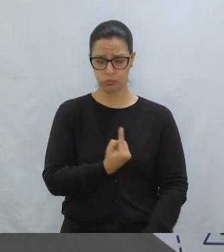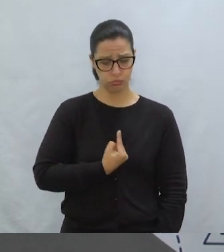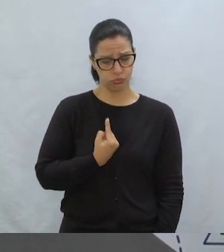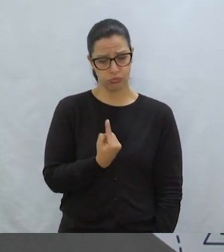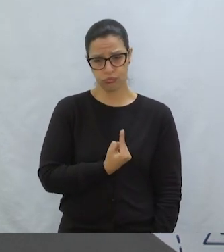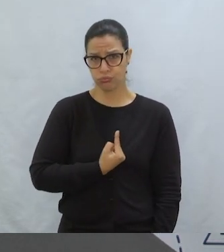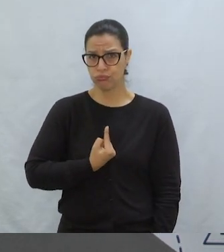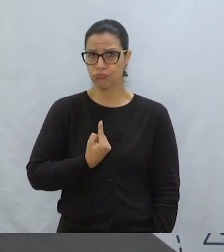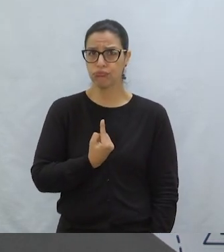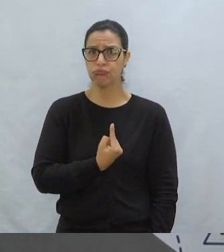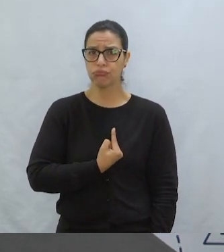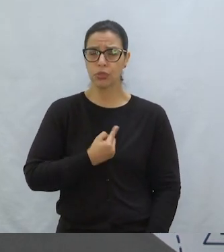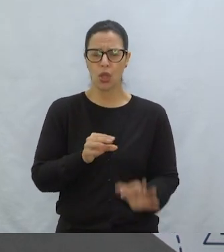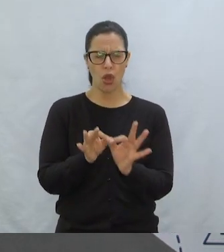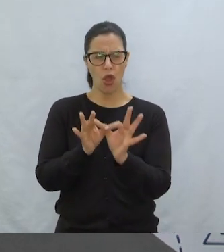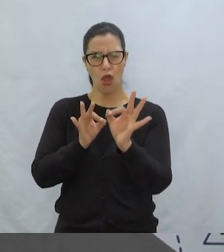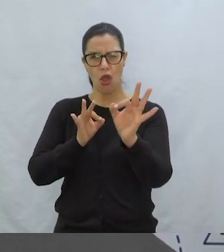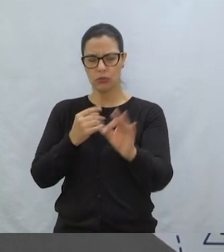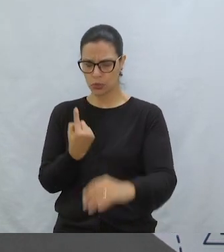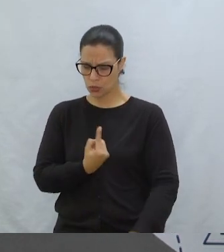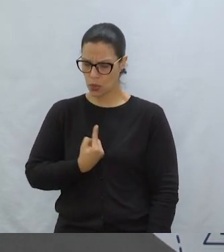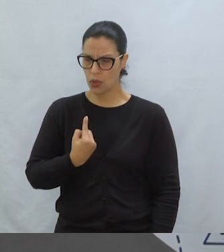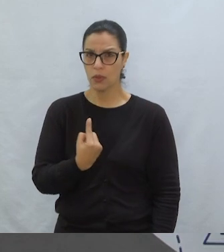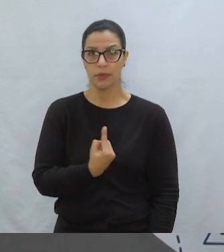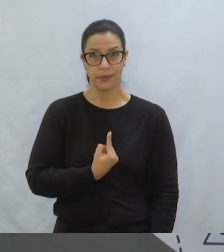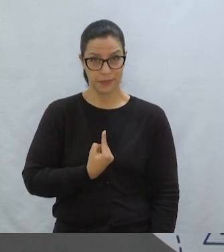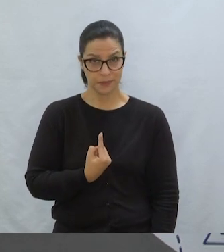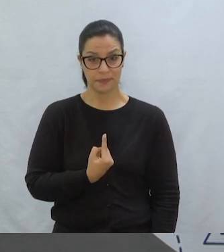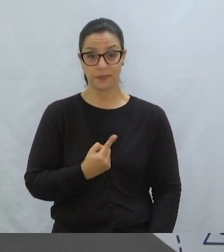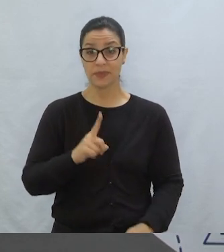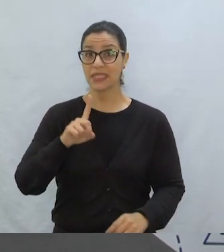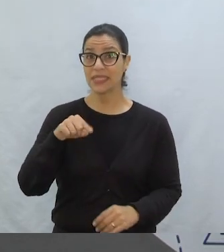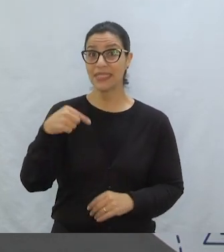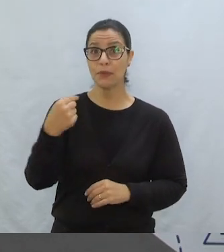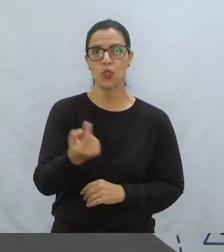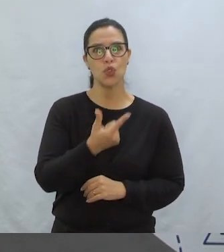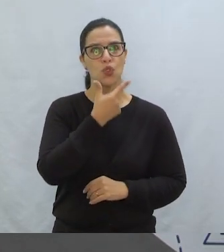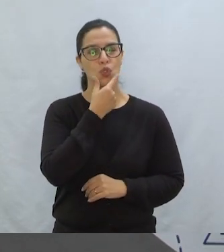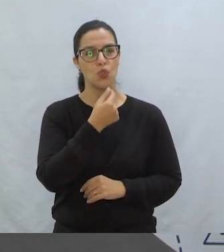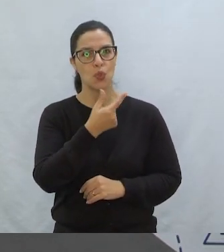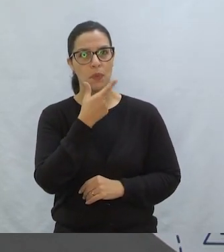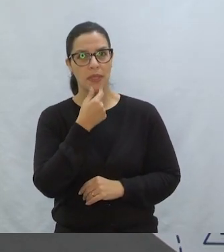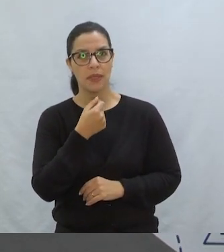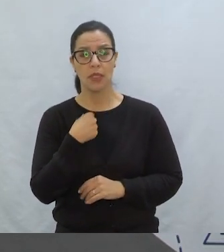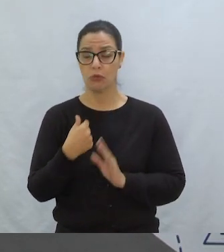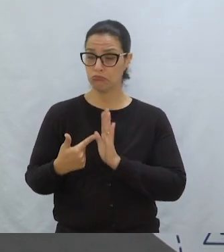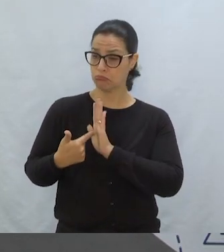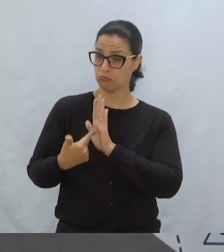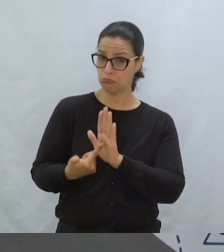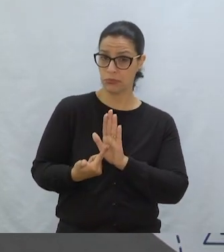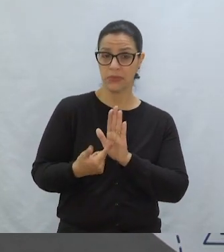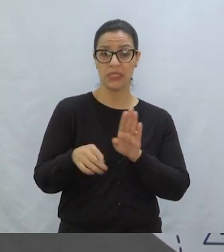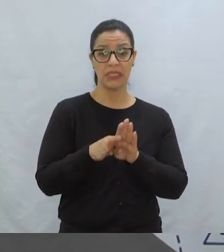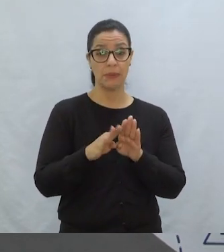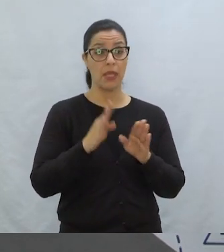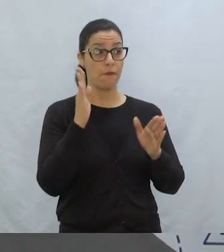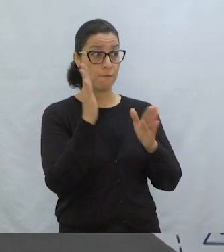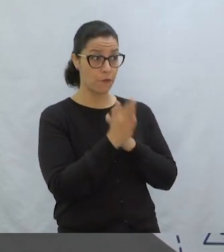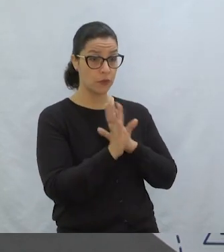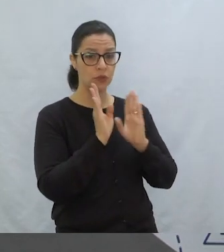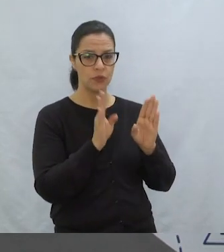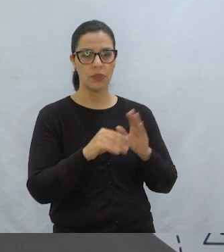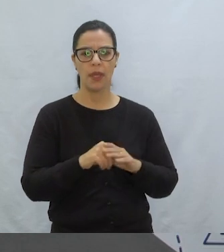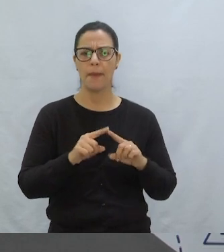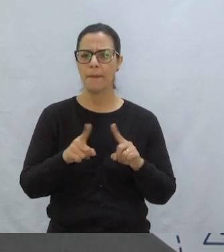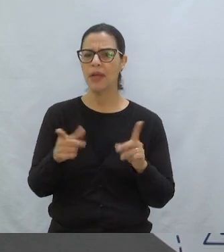completamente só Lá longe, né? Depois que o menino já tinha aparecido E já tinha